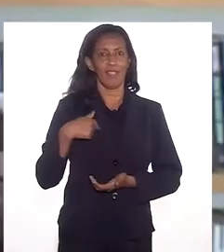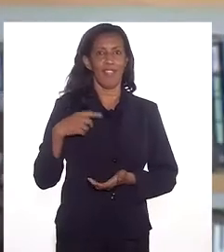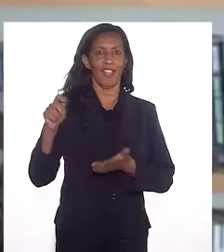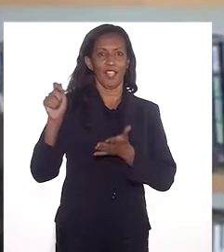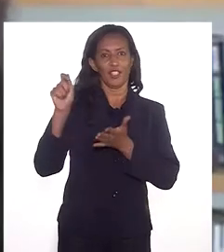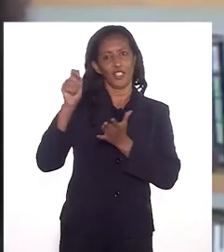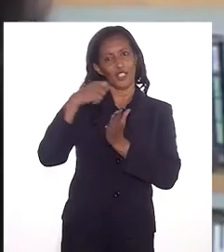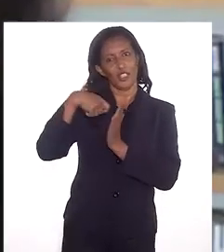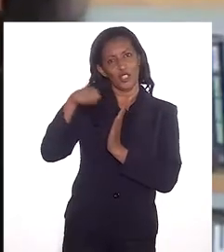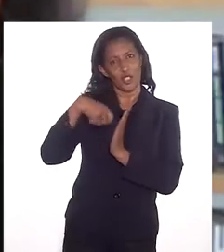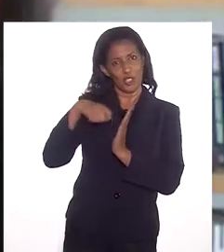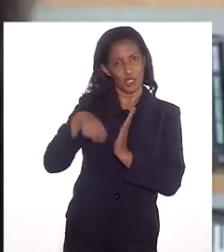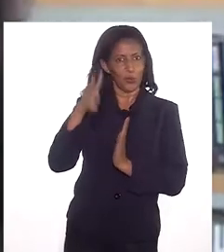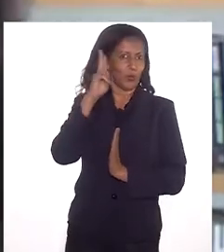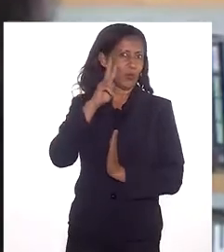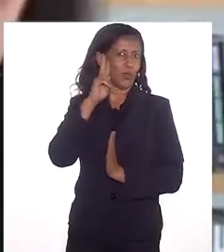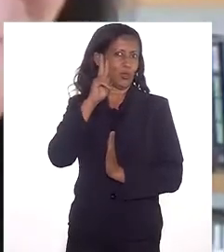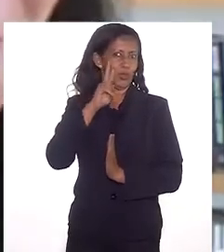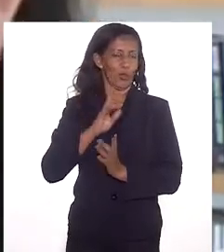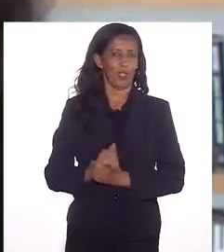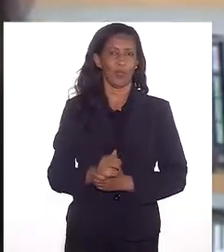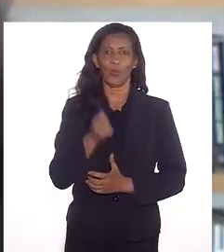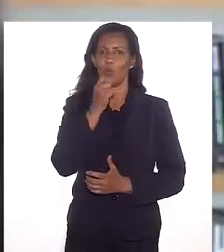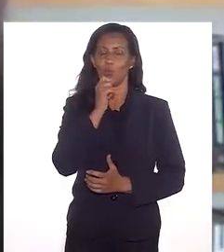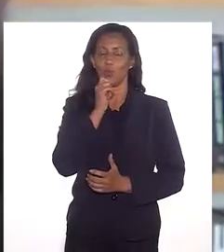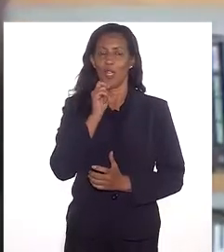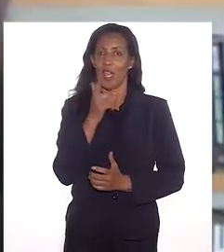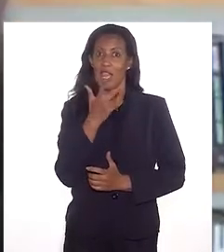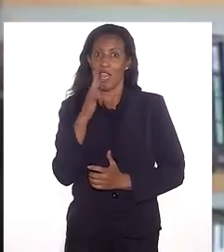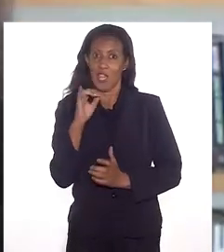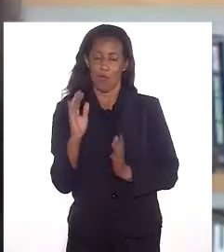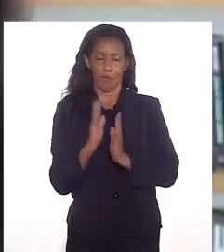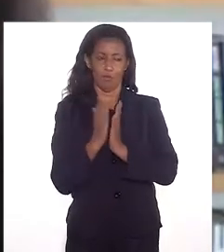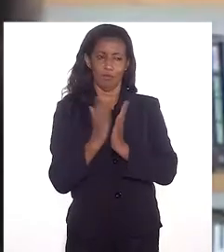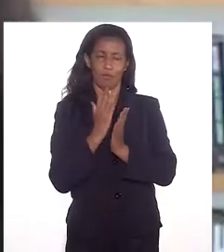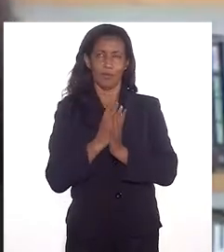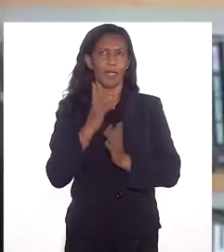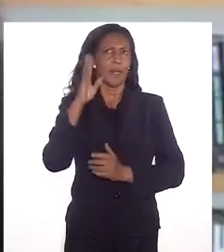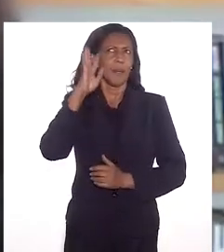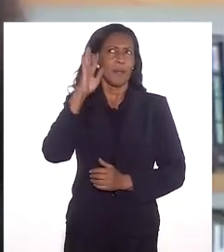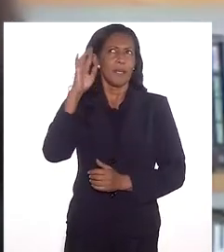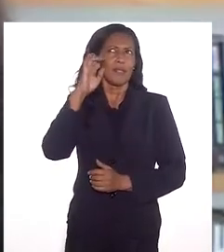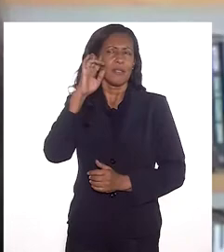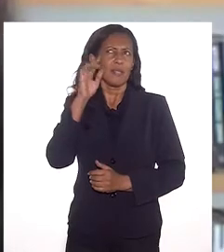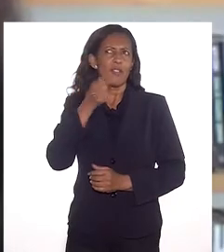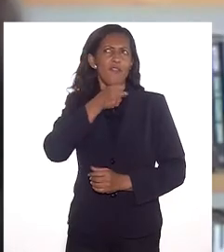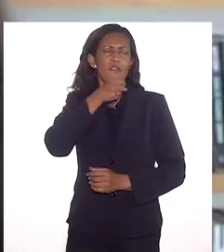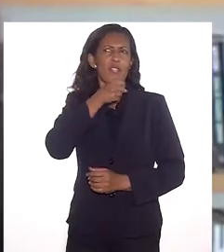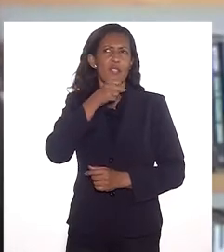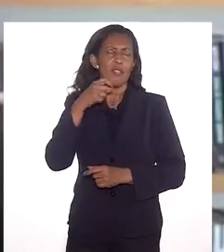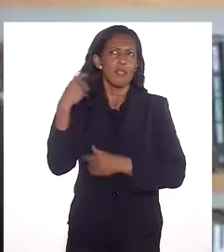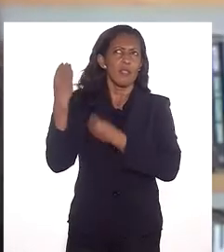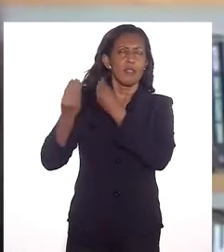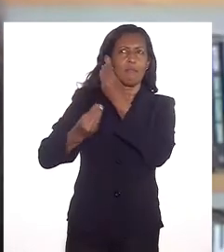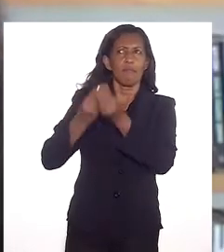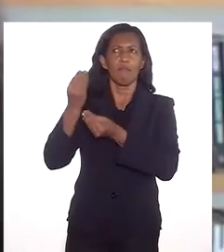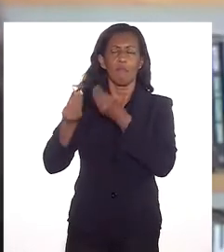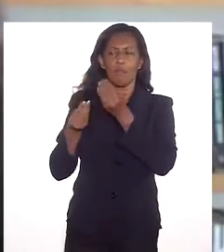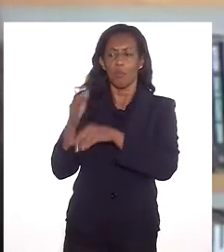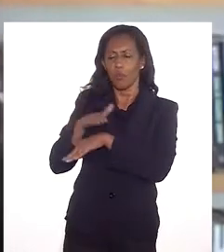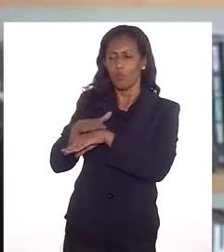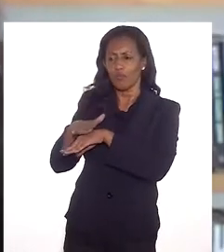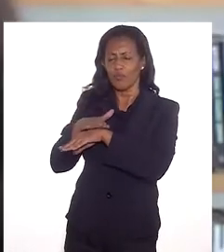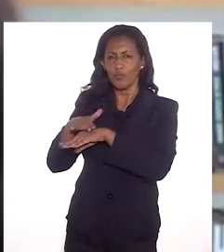já tinha escrito as histórias e ainda não tinha título do livro, e pensando sobre as questões da velhice, esse envelhecimento, e